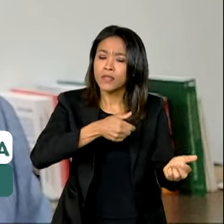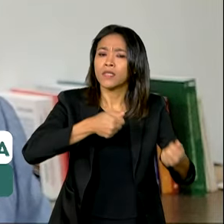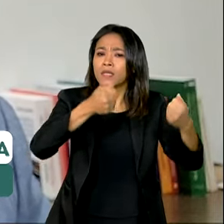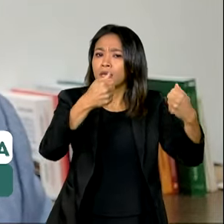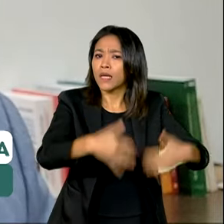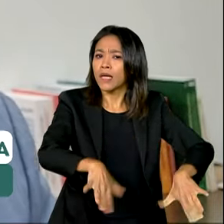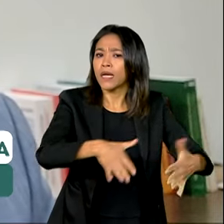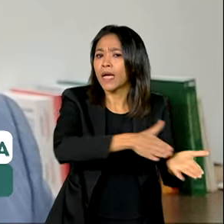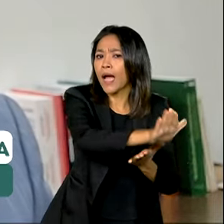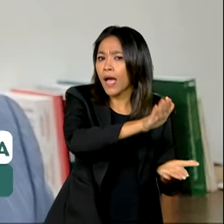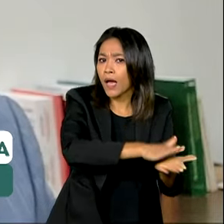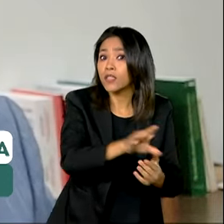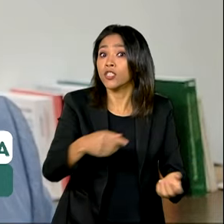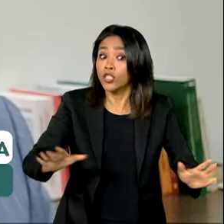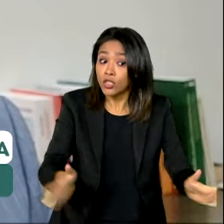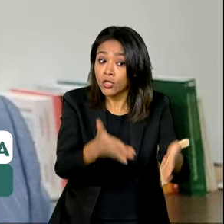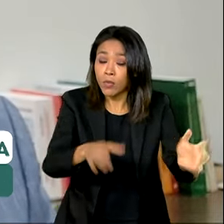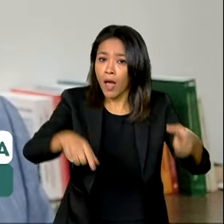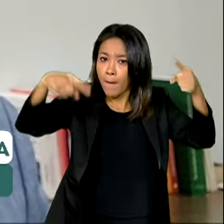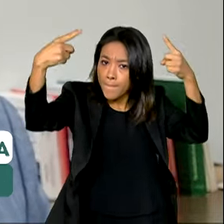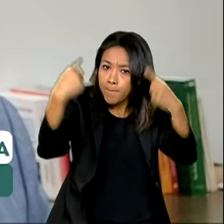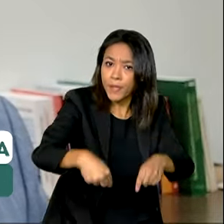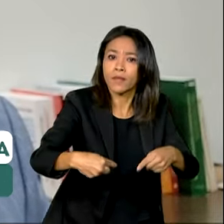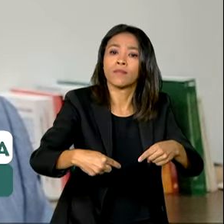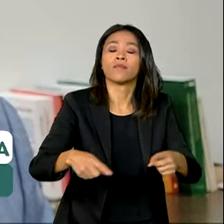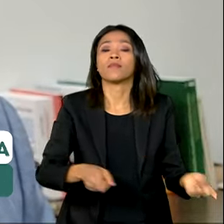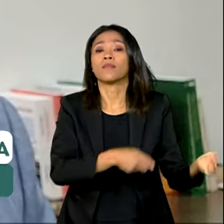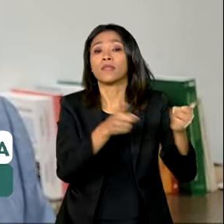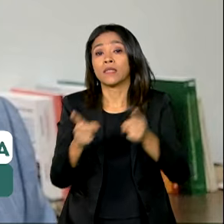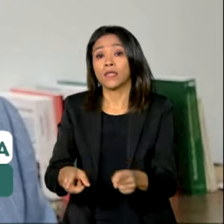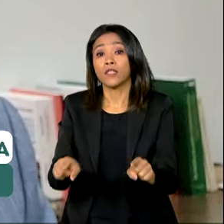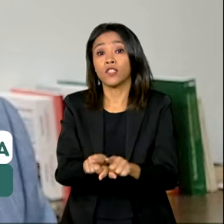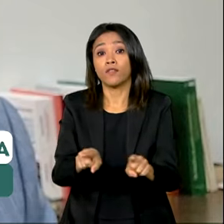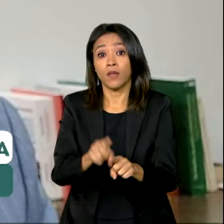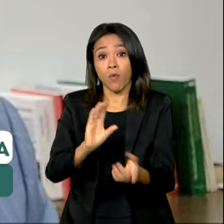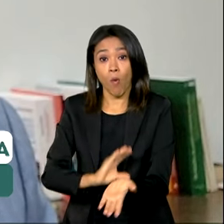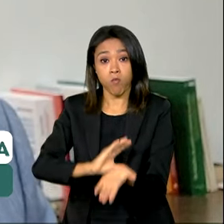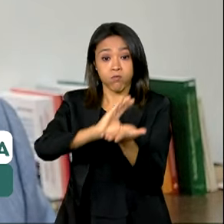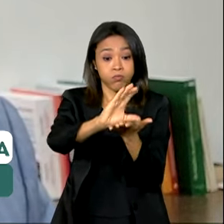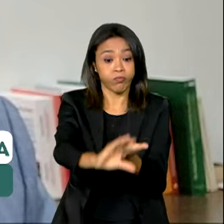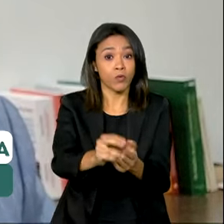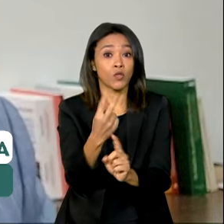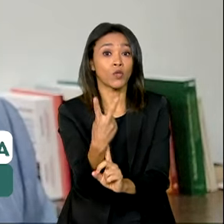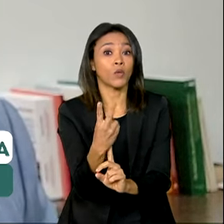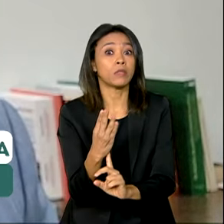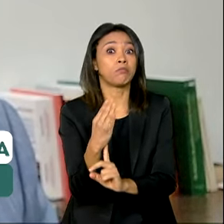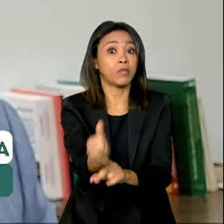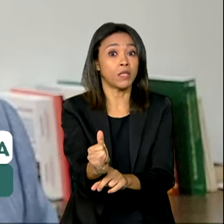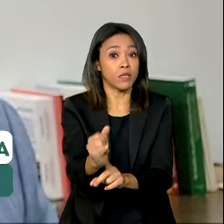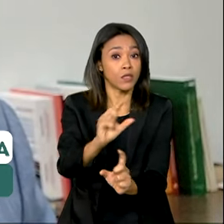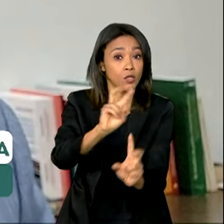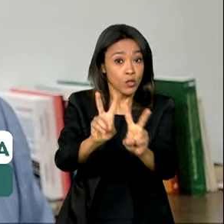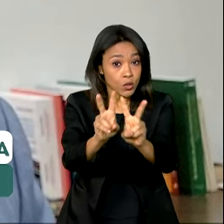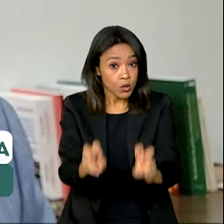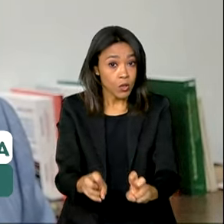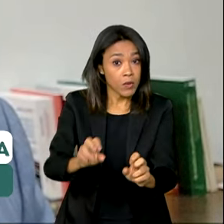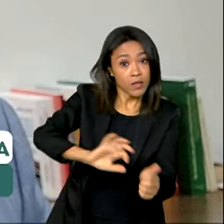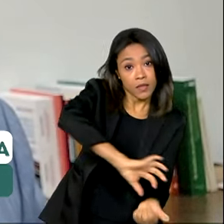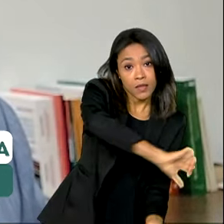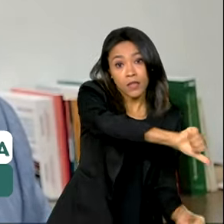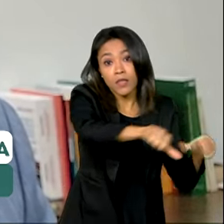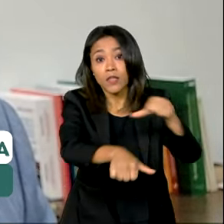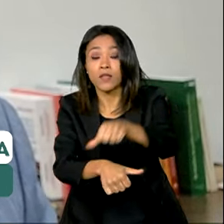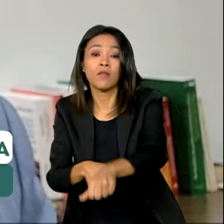competitividade. Tivemos o Brasil mais produtivo, com um investimento de R$ 2 bilhões para a transformação digital da